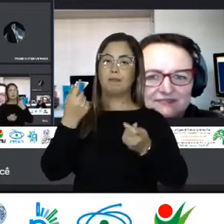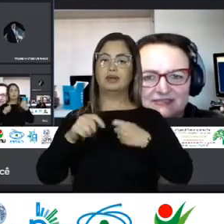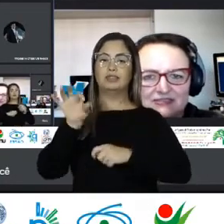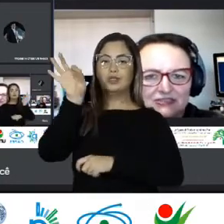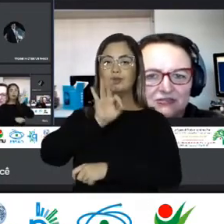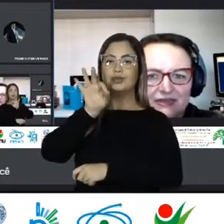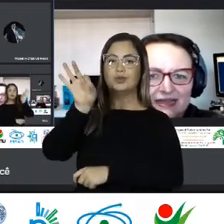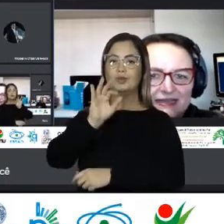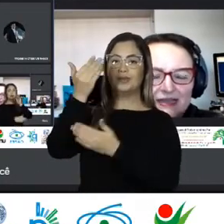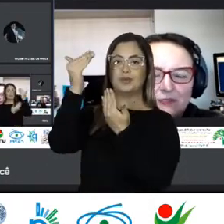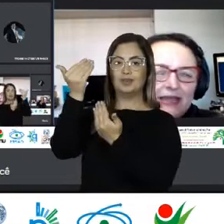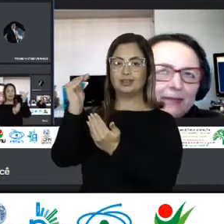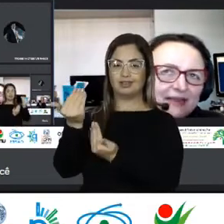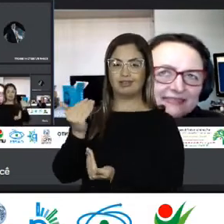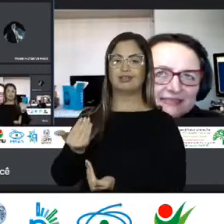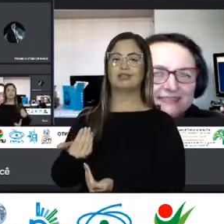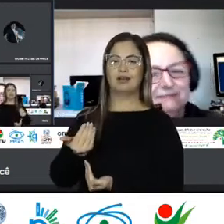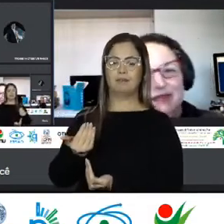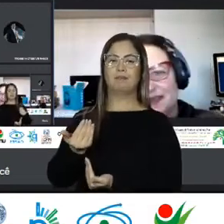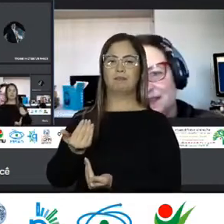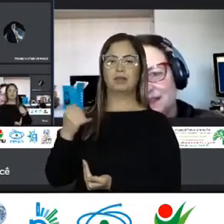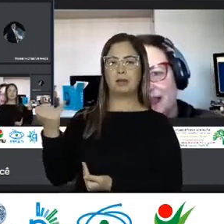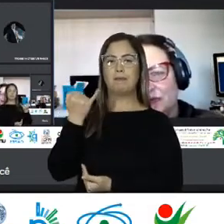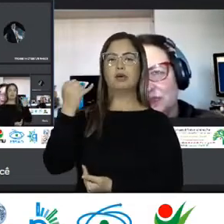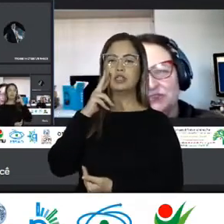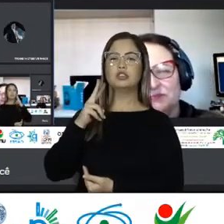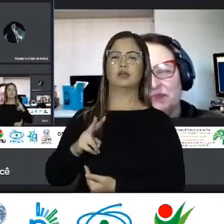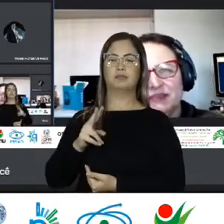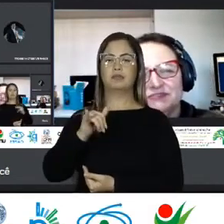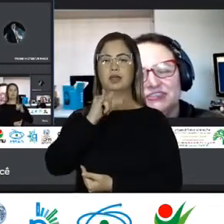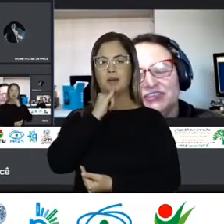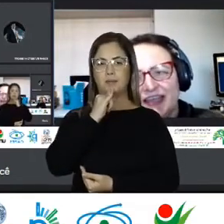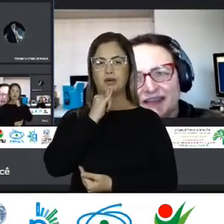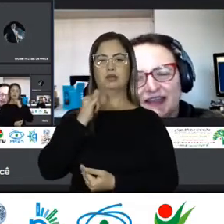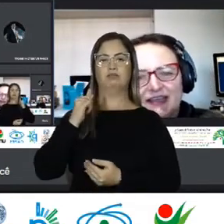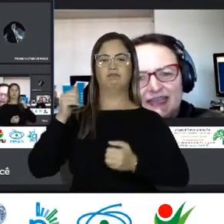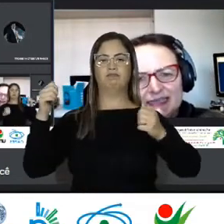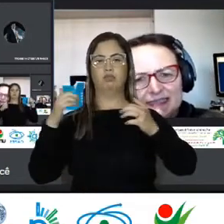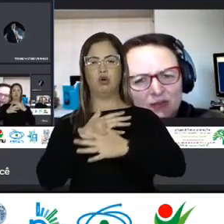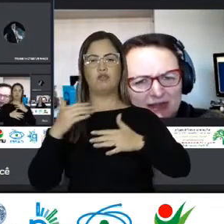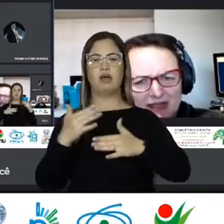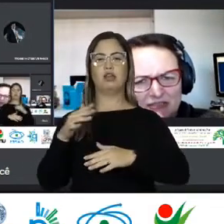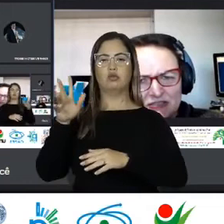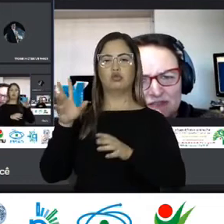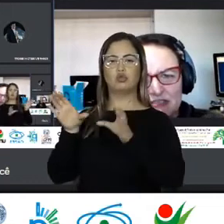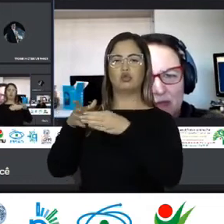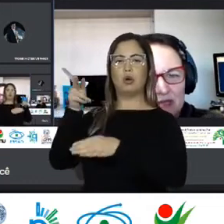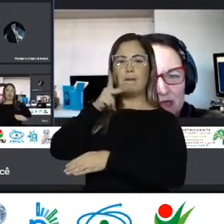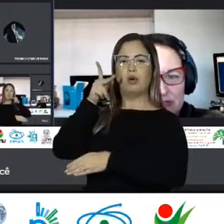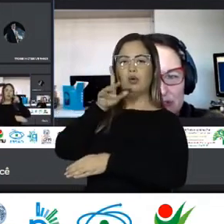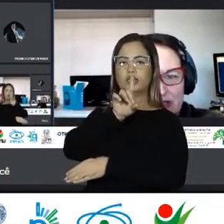importantes Às vezes A gente olhar Porque a imprensa Desses países Hoje em Os movimentos De direita Eles criam Uma